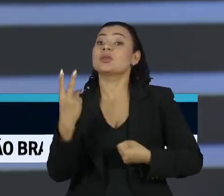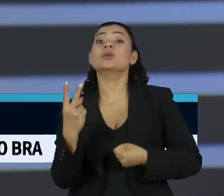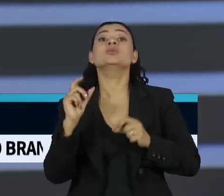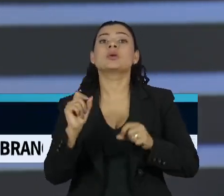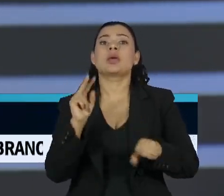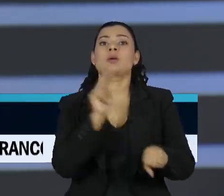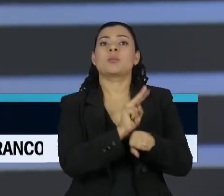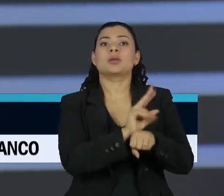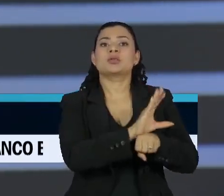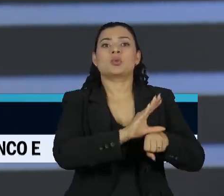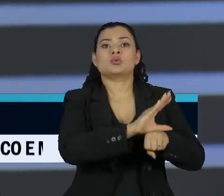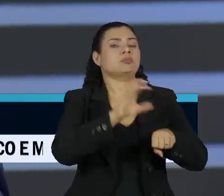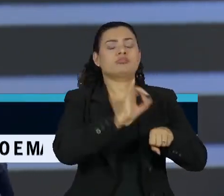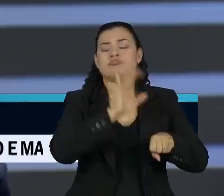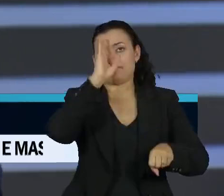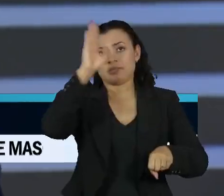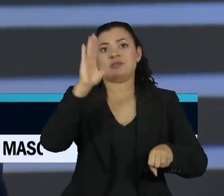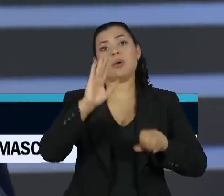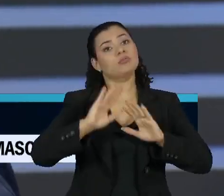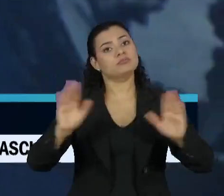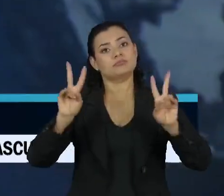guardião da Constituição. Eu acho que essa é a questão central.